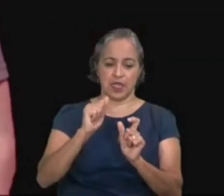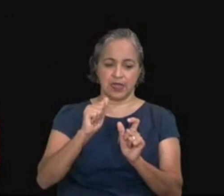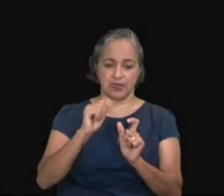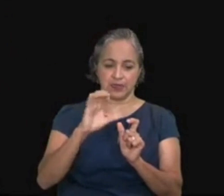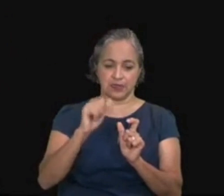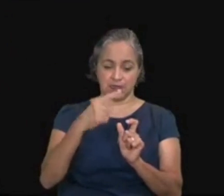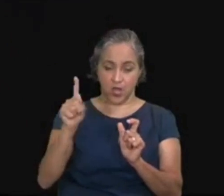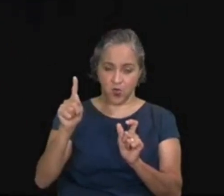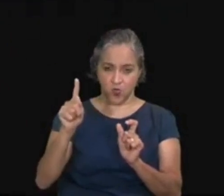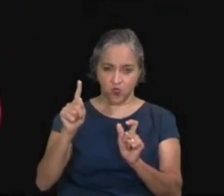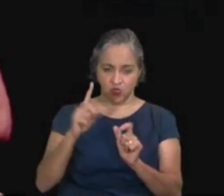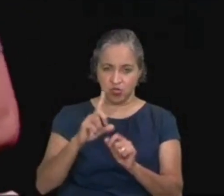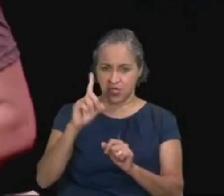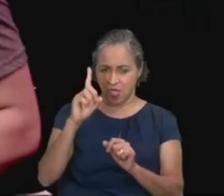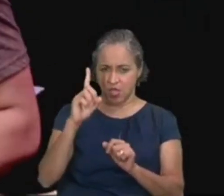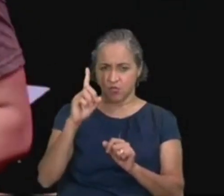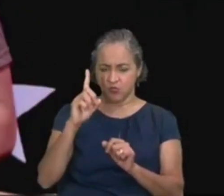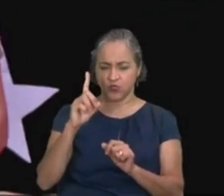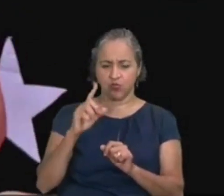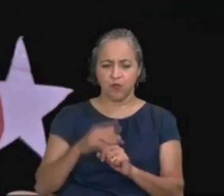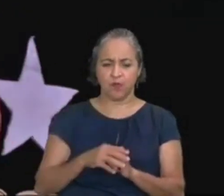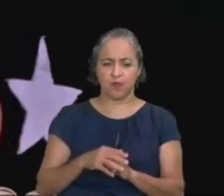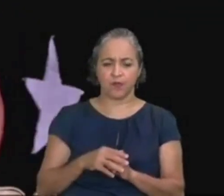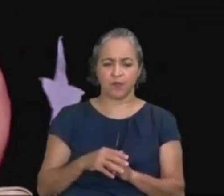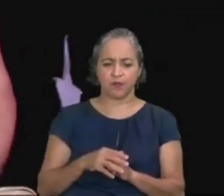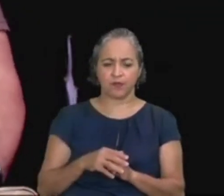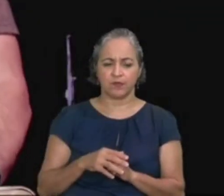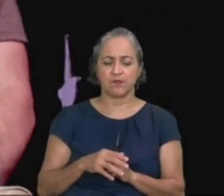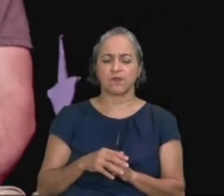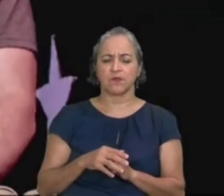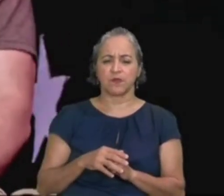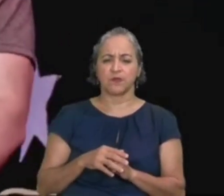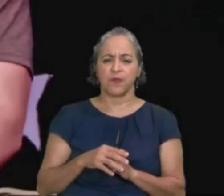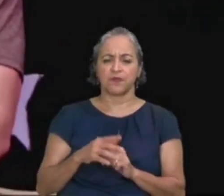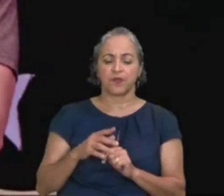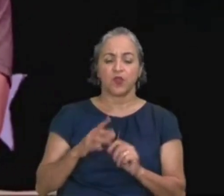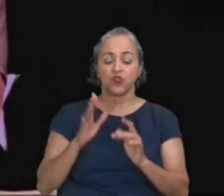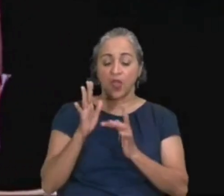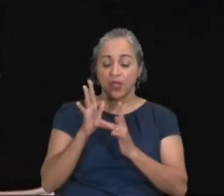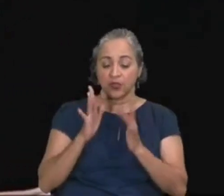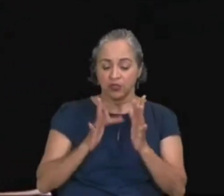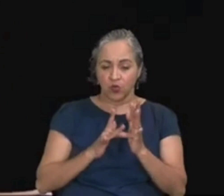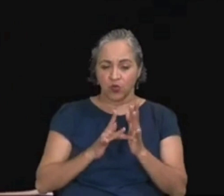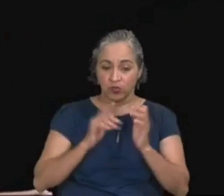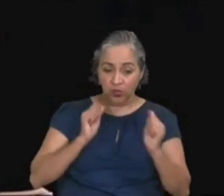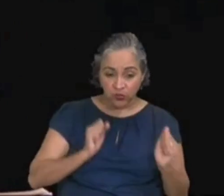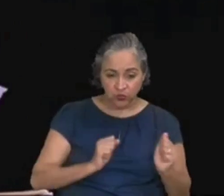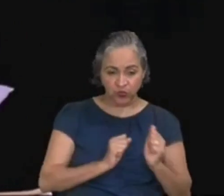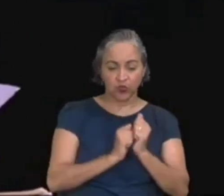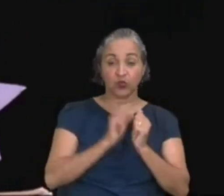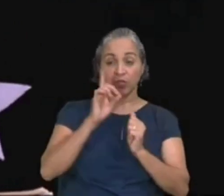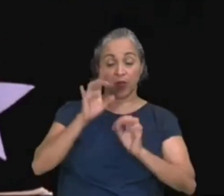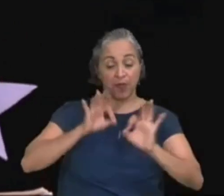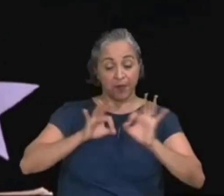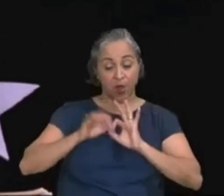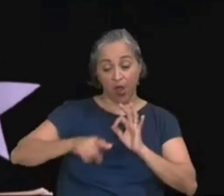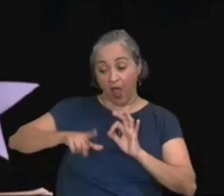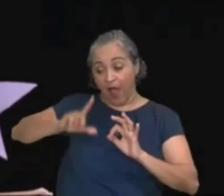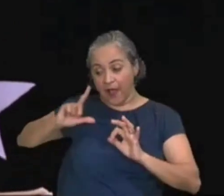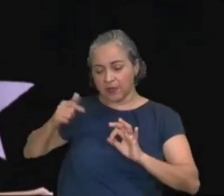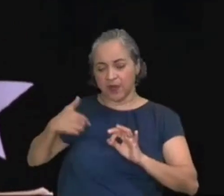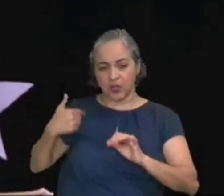Nós somos criação de Deus realizada em Cristo Jesus para fazermos boas obras, as quais Deus preparou de antemão para que nós as